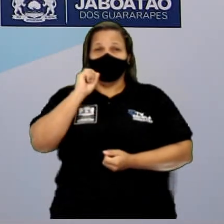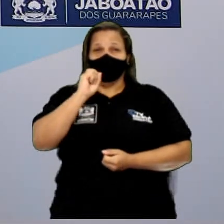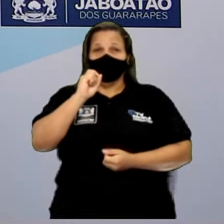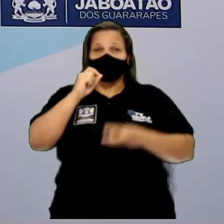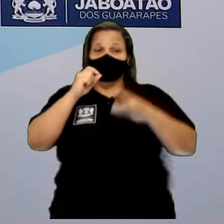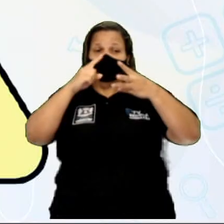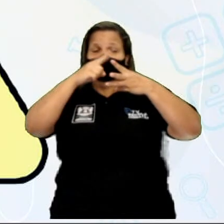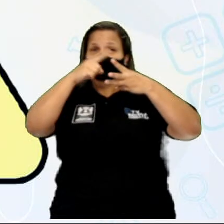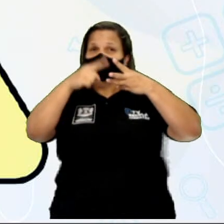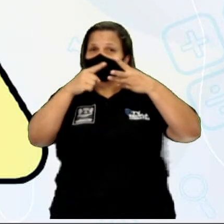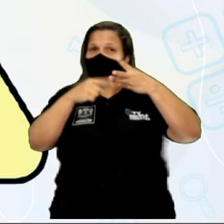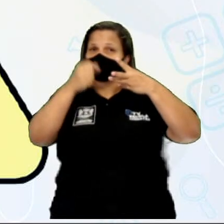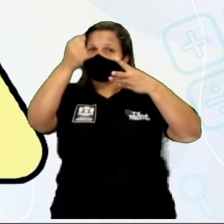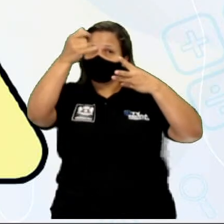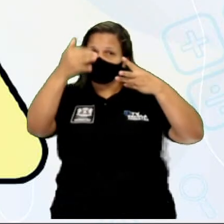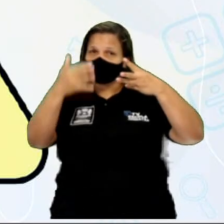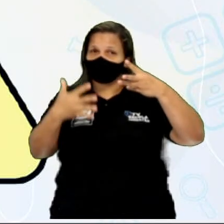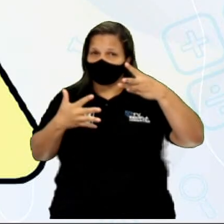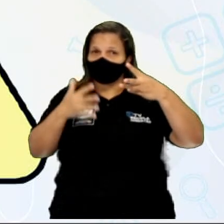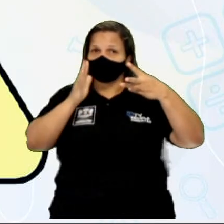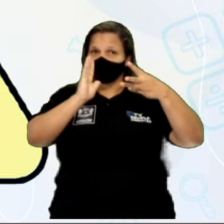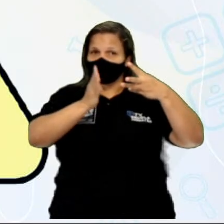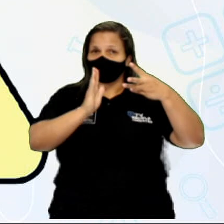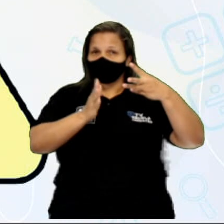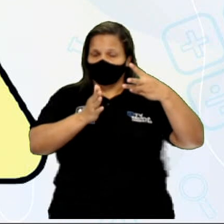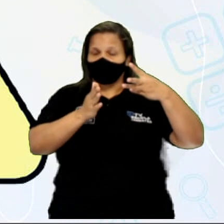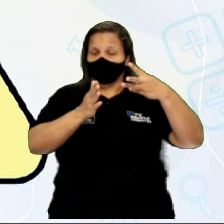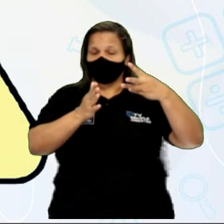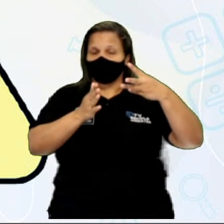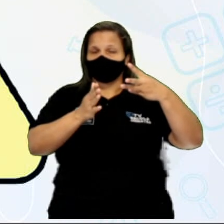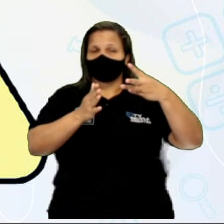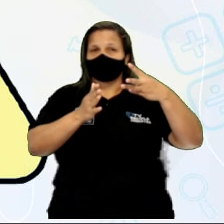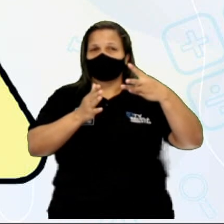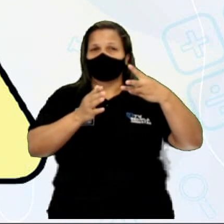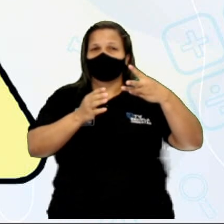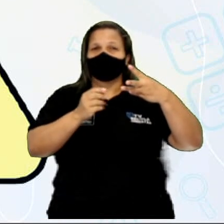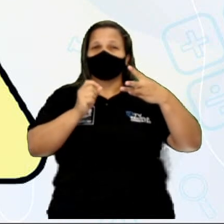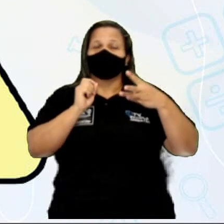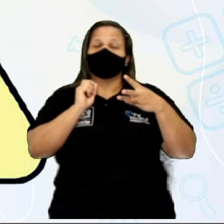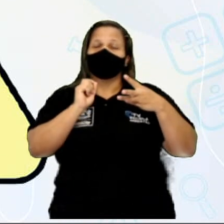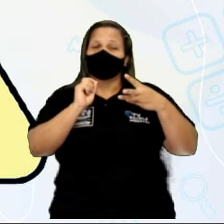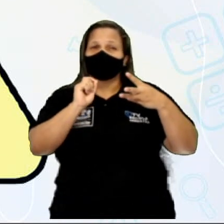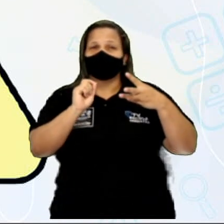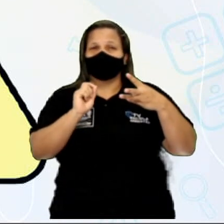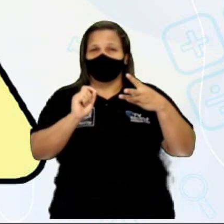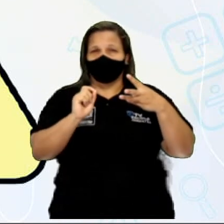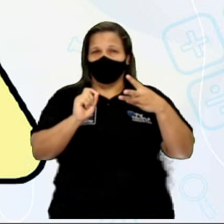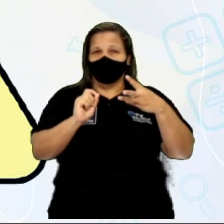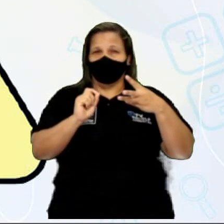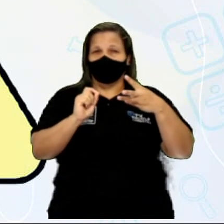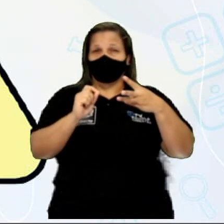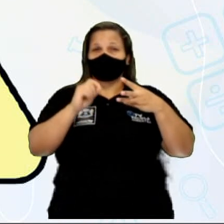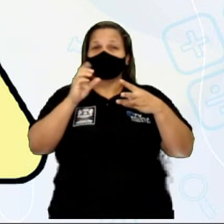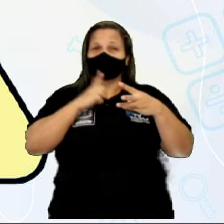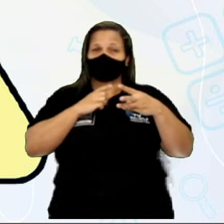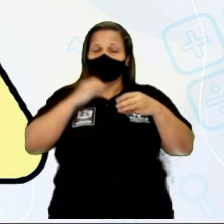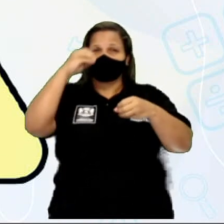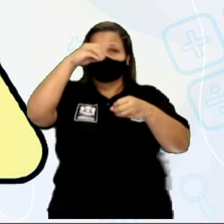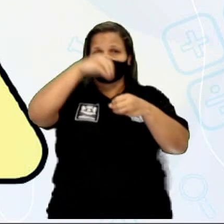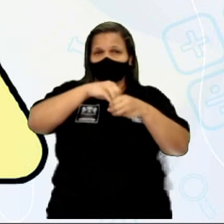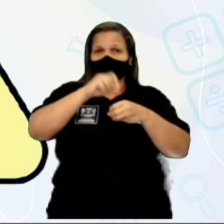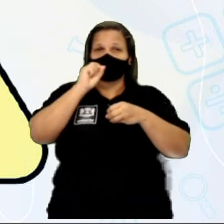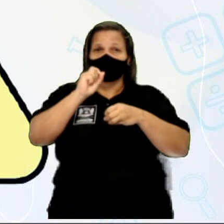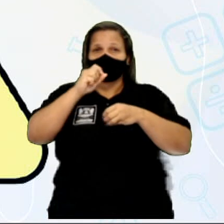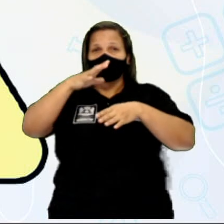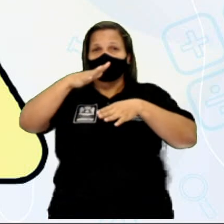grandezas que a gente tem. Essa relação é dada por uma expressão matemática. Então, você vai